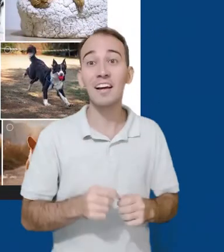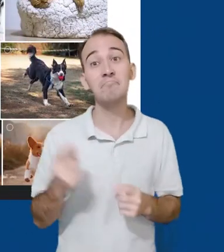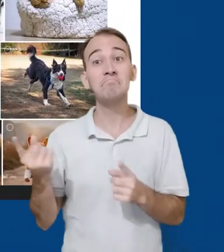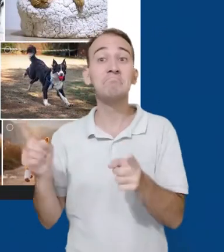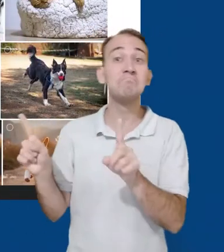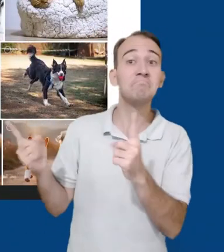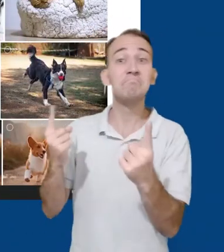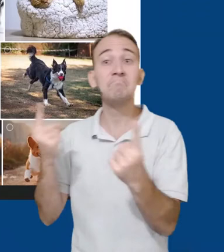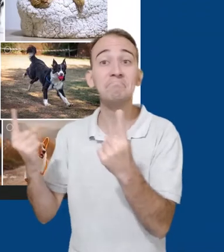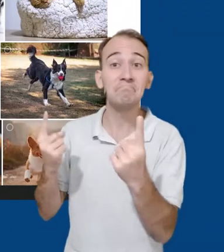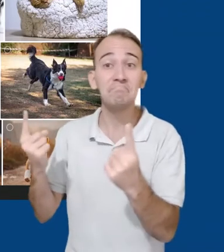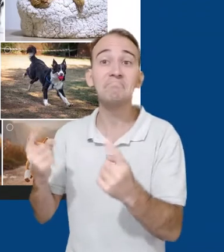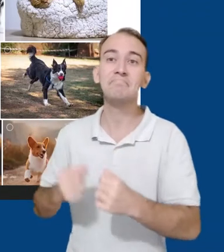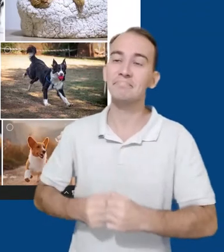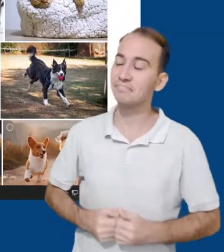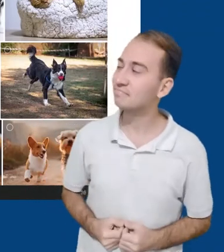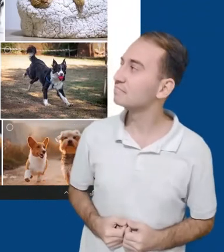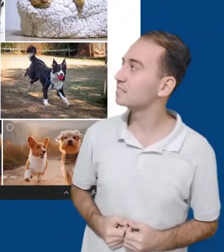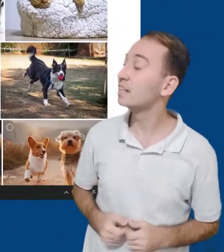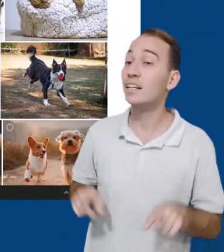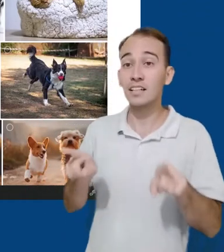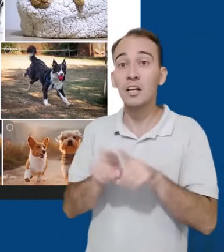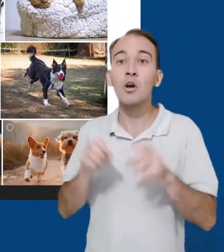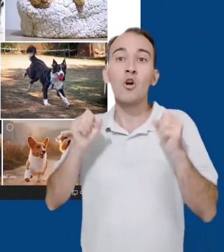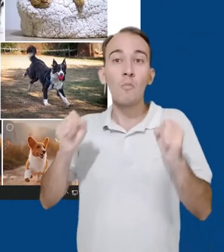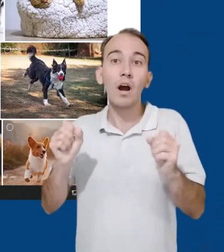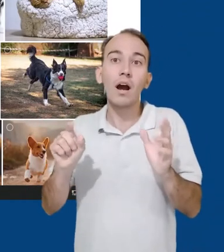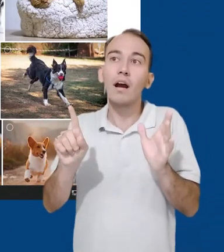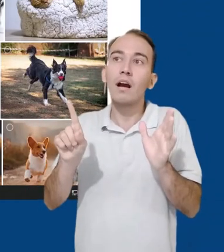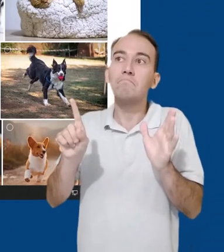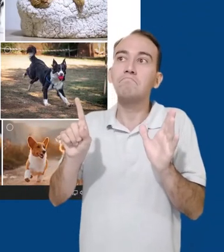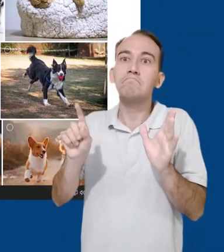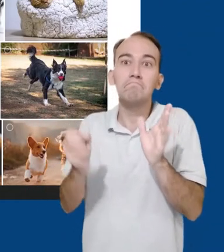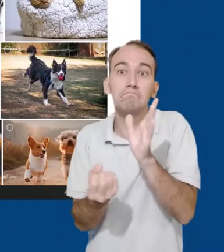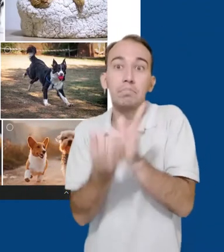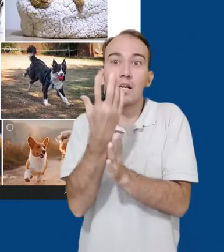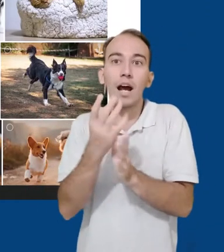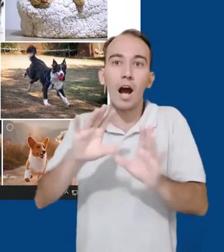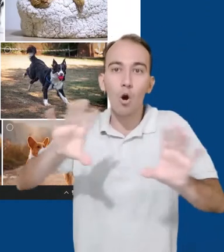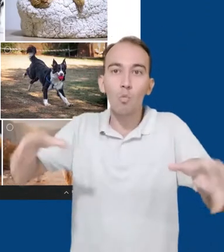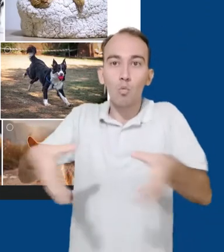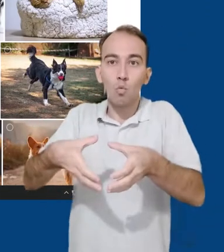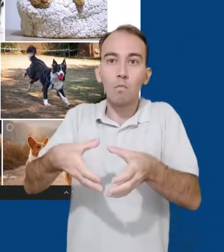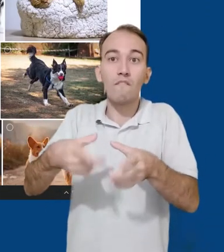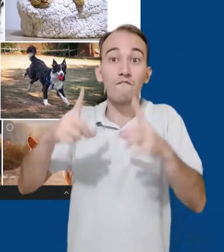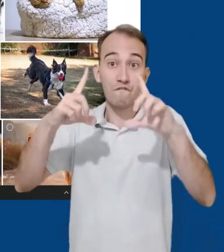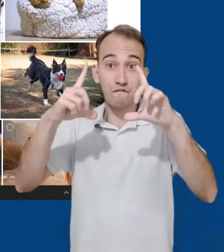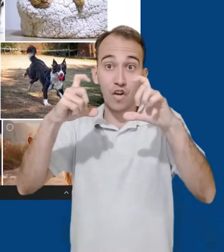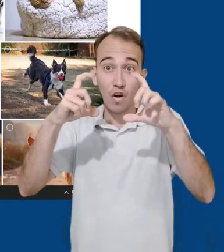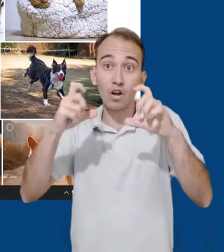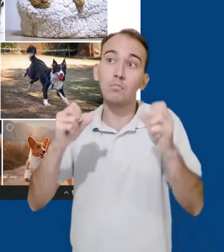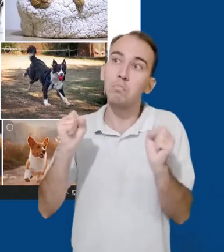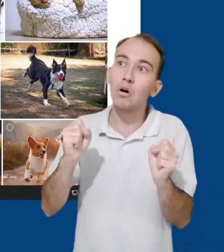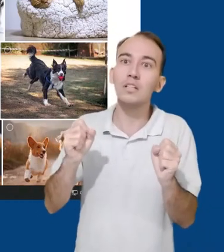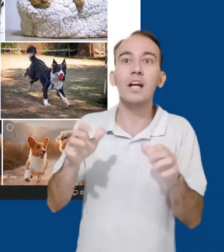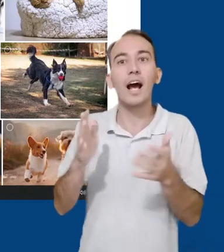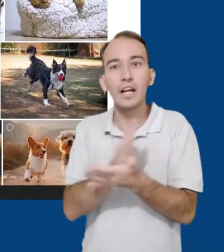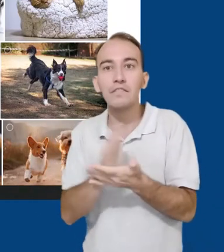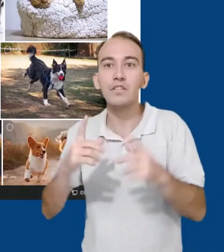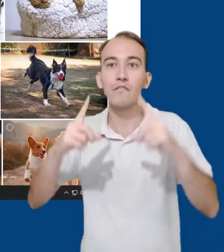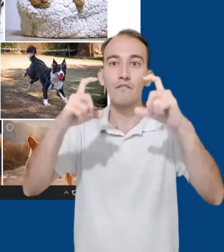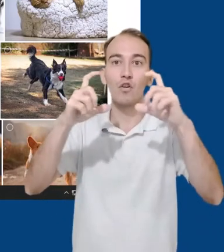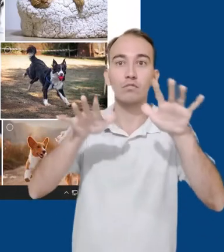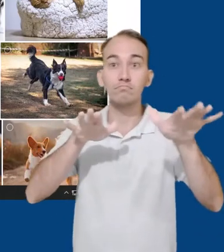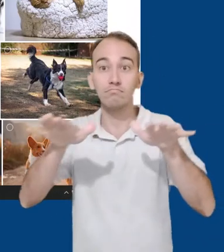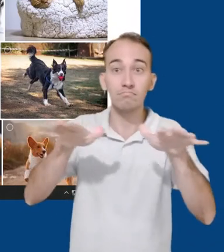opção, podemos utilizar essas fotos selecionadas para criar um álbum, um álbum compartilhado, uma animação